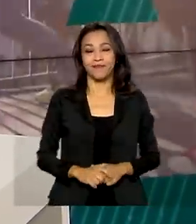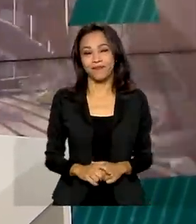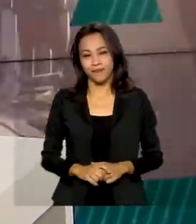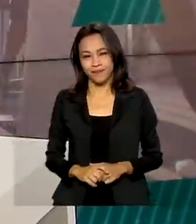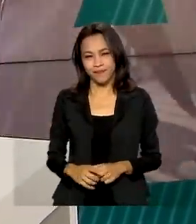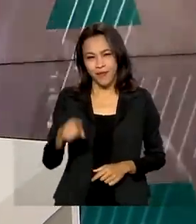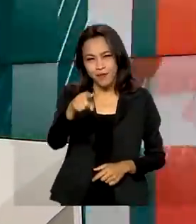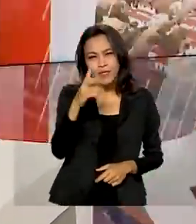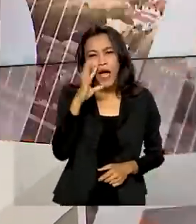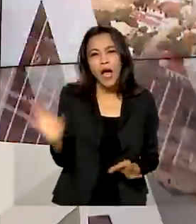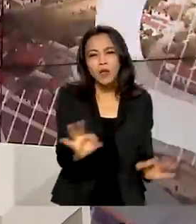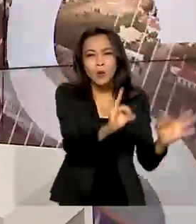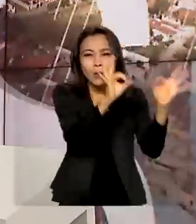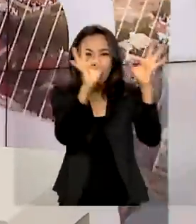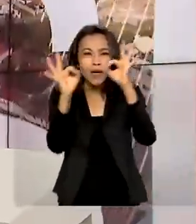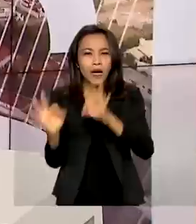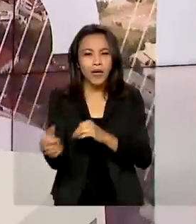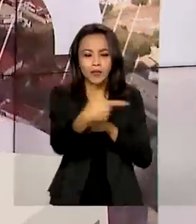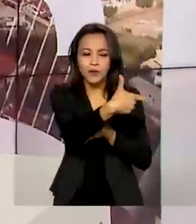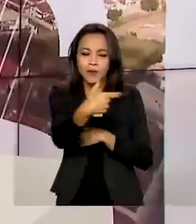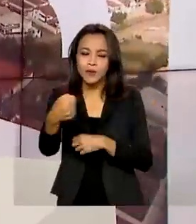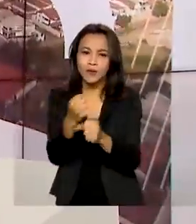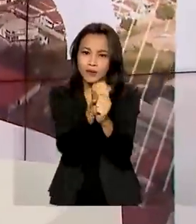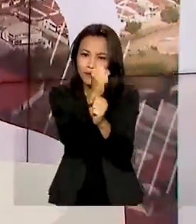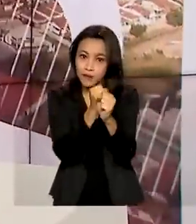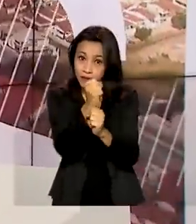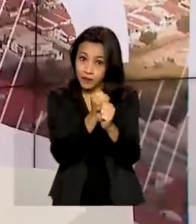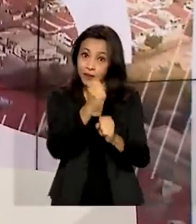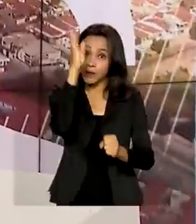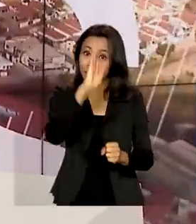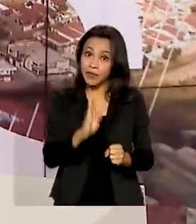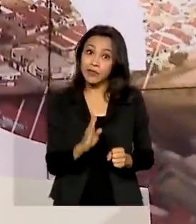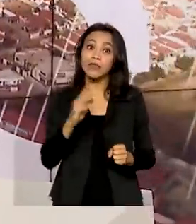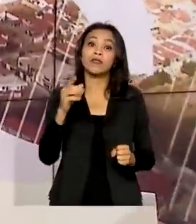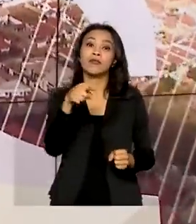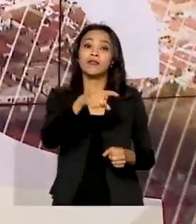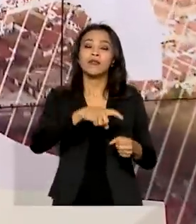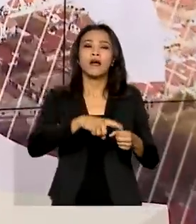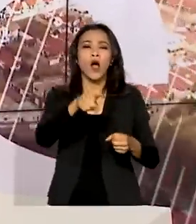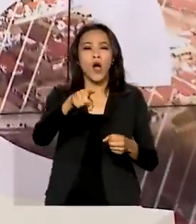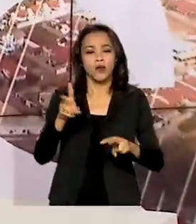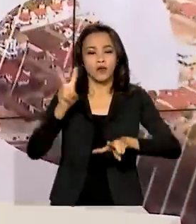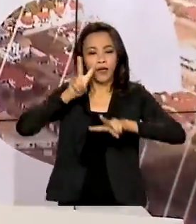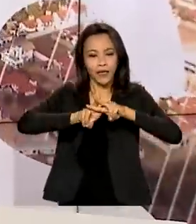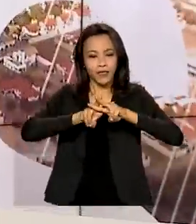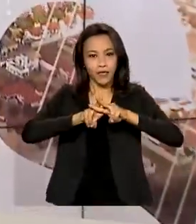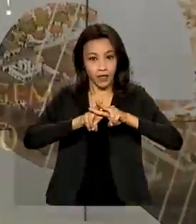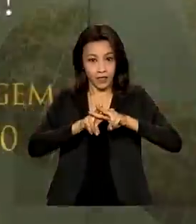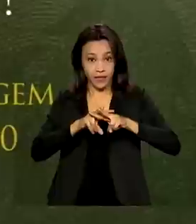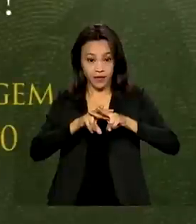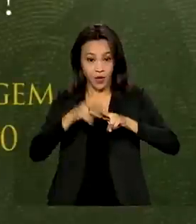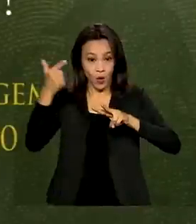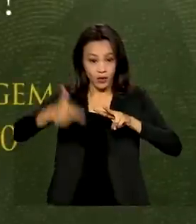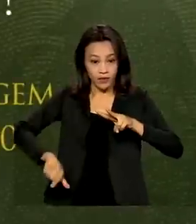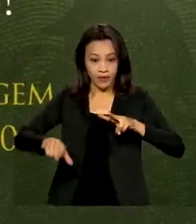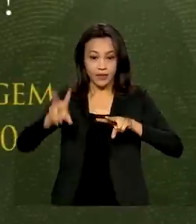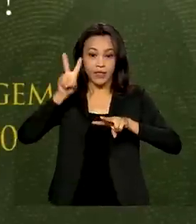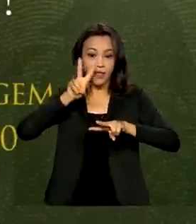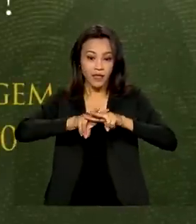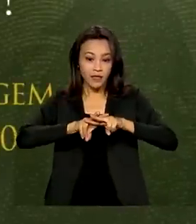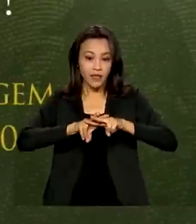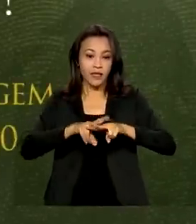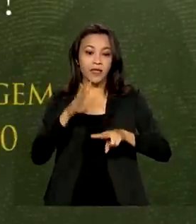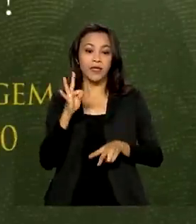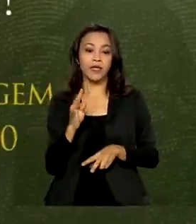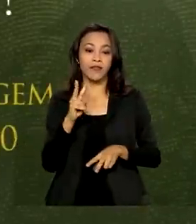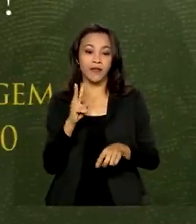Acompanhe a cobertura do Bicentenário da Independência do Brasil usando a hashtag TV Brasil no 7. Vou repetir, hashtag